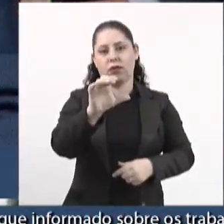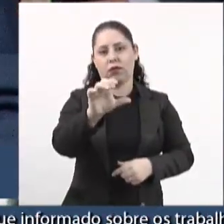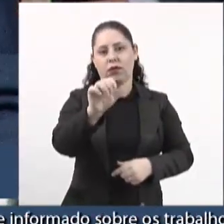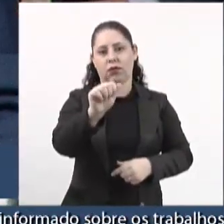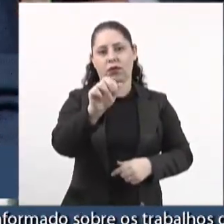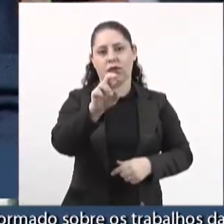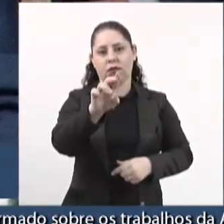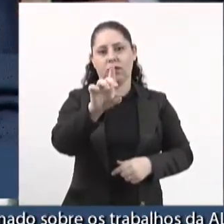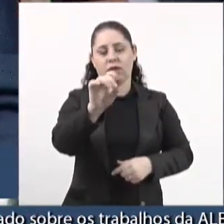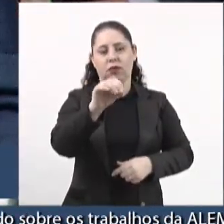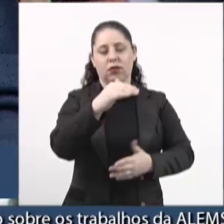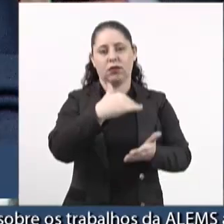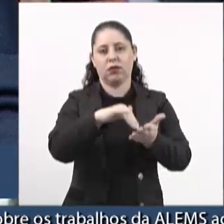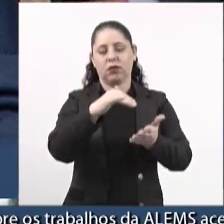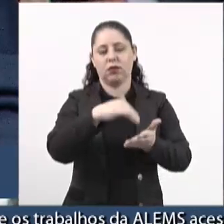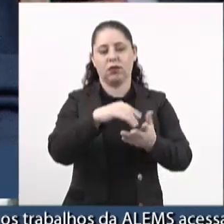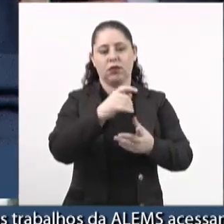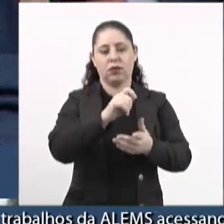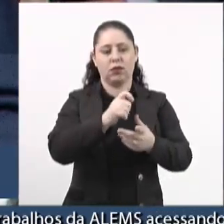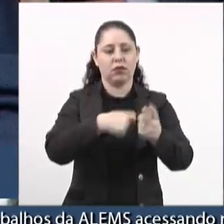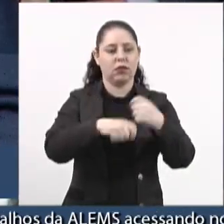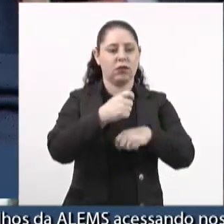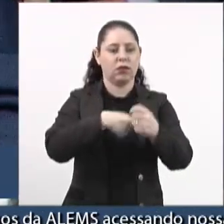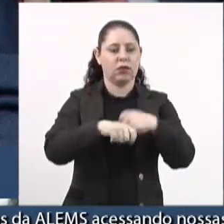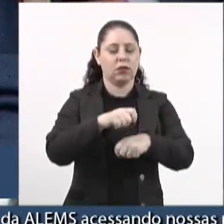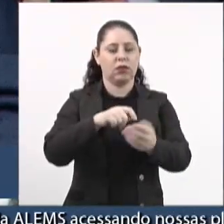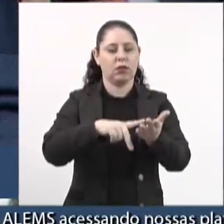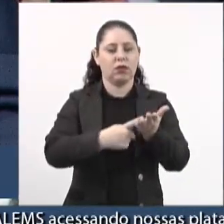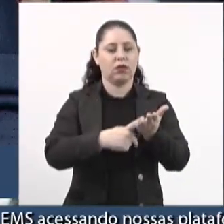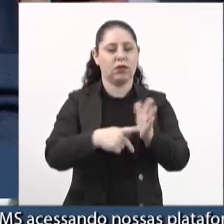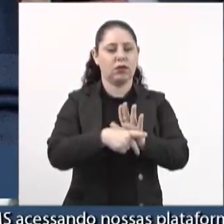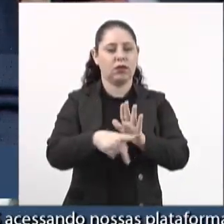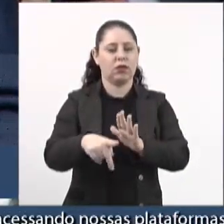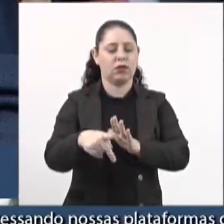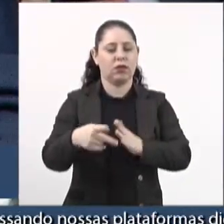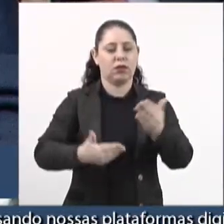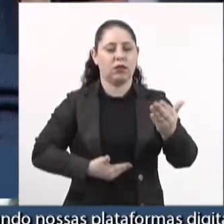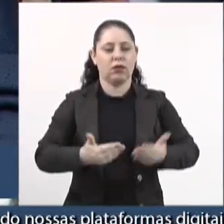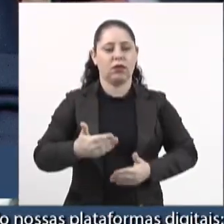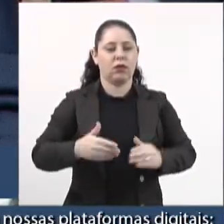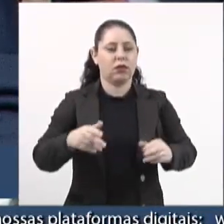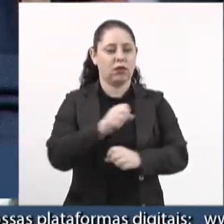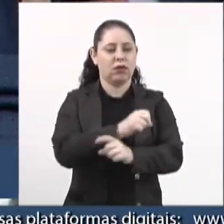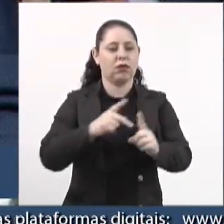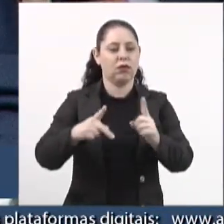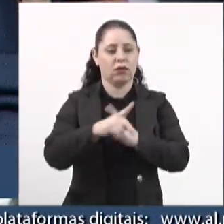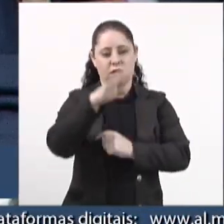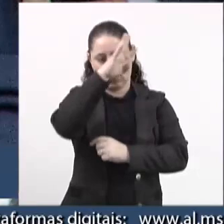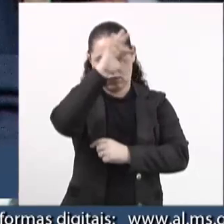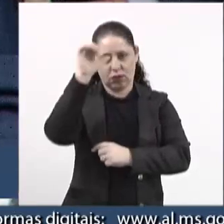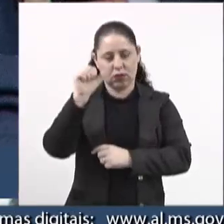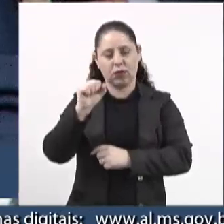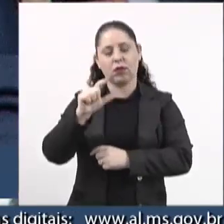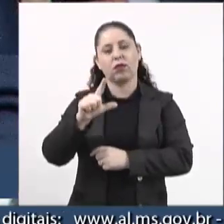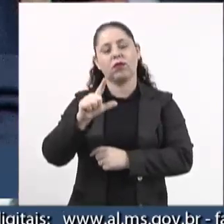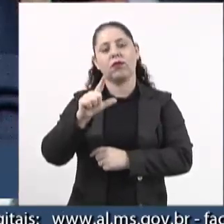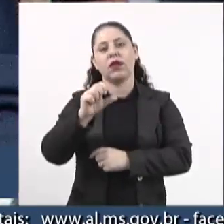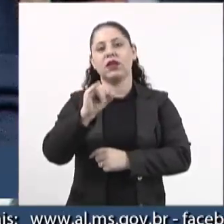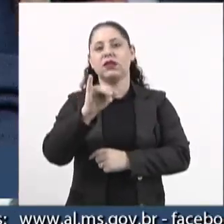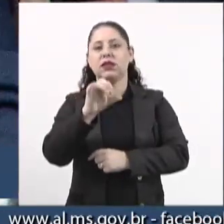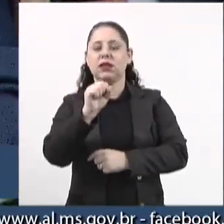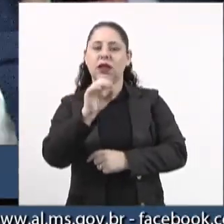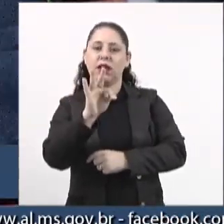Correia Bueno, secretário de Finanças do Sindicato dos Trabalhadores em Seguridade Social do Mato Grosso do Sul, sintese referente